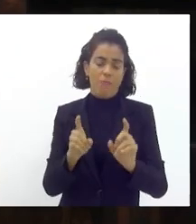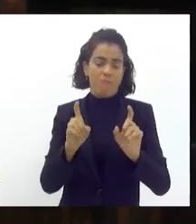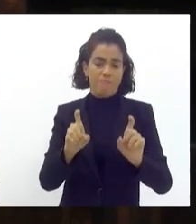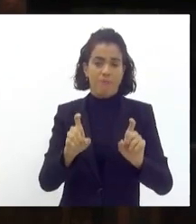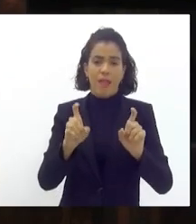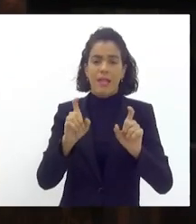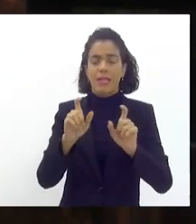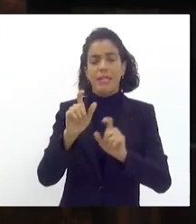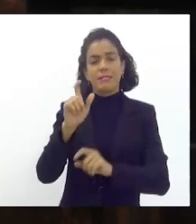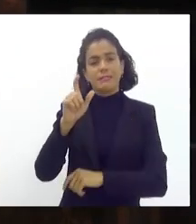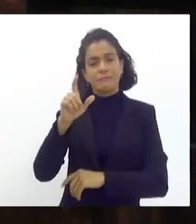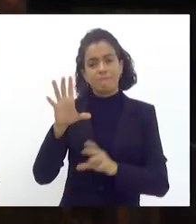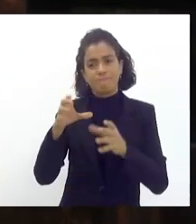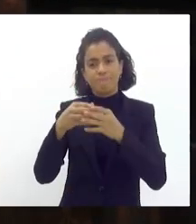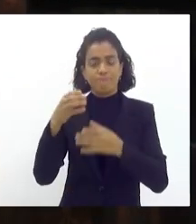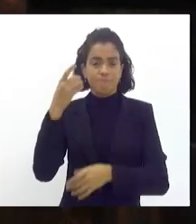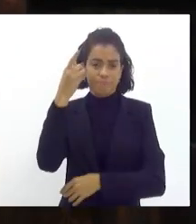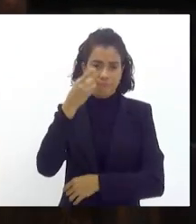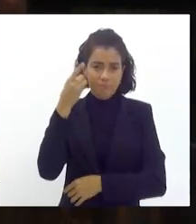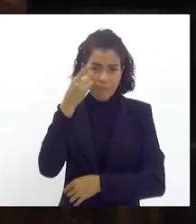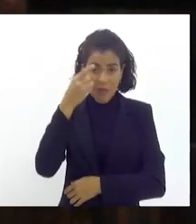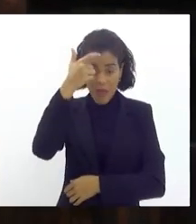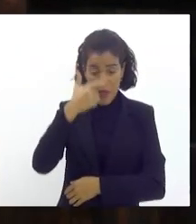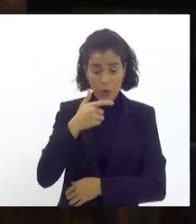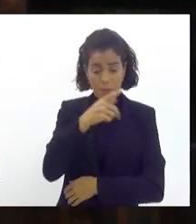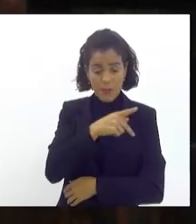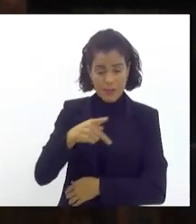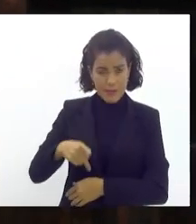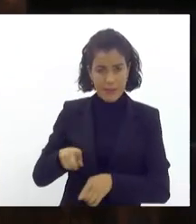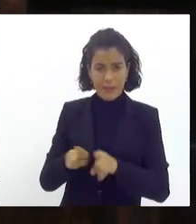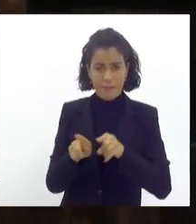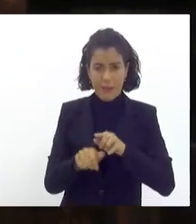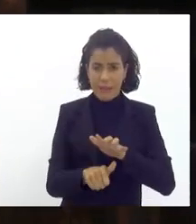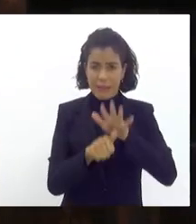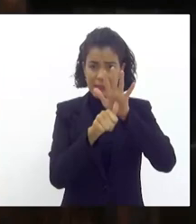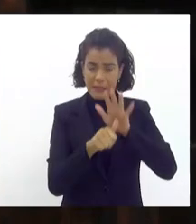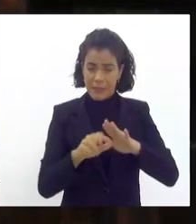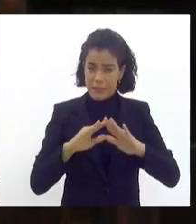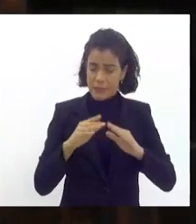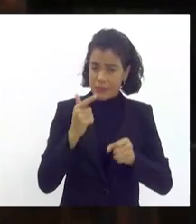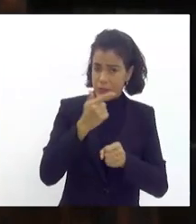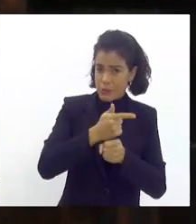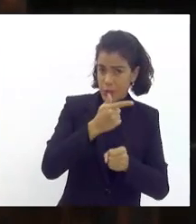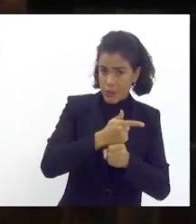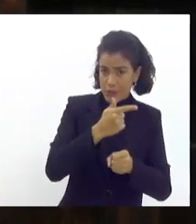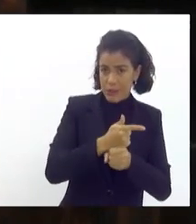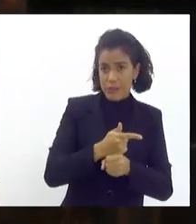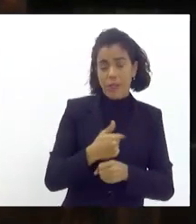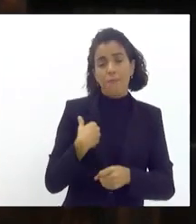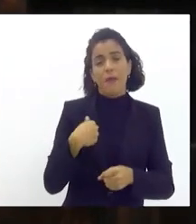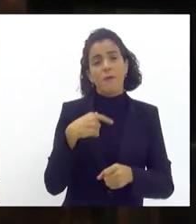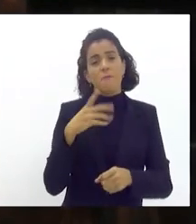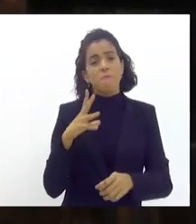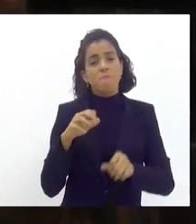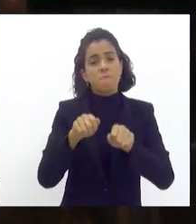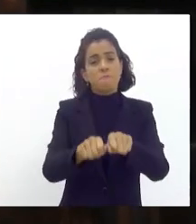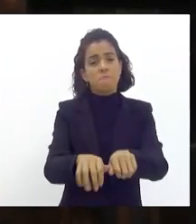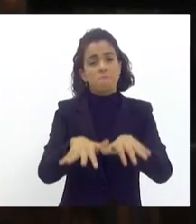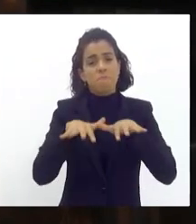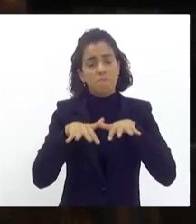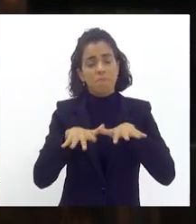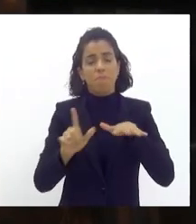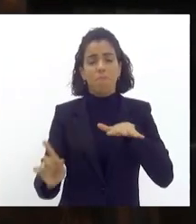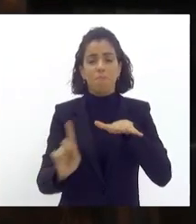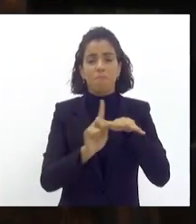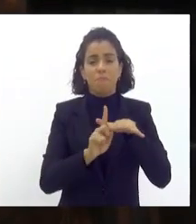pela experiência como presidente de escola de samba como dirigente de escola de samba hoje parlamentar da cidade de Interói a gente sabe o desafio que